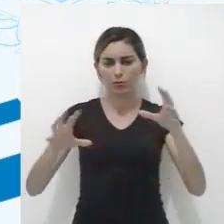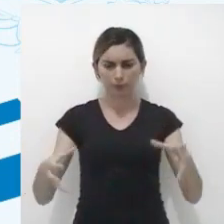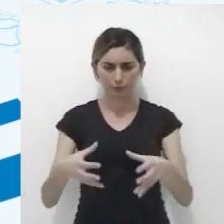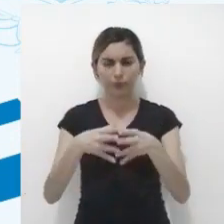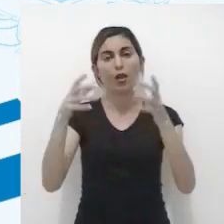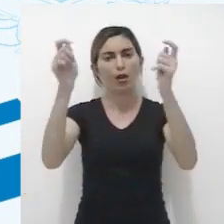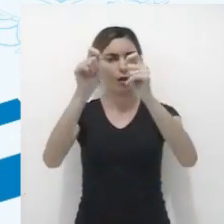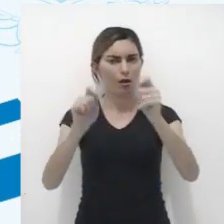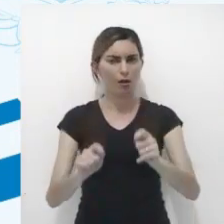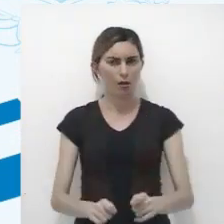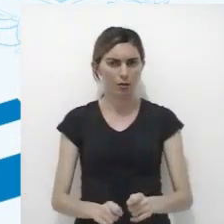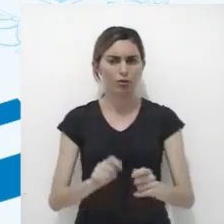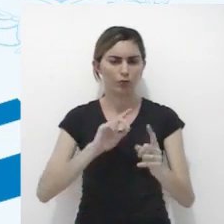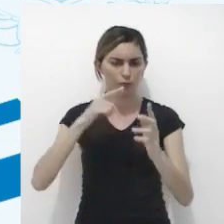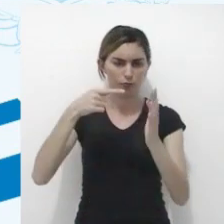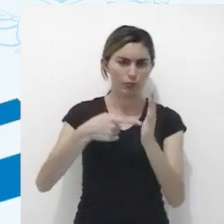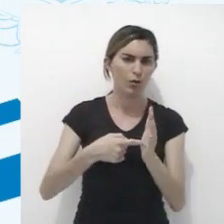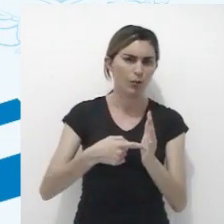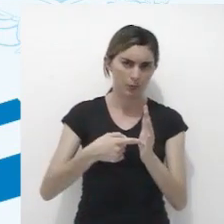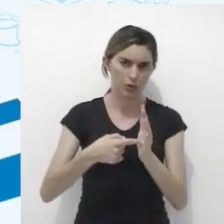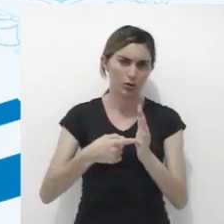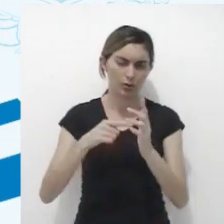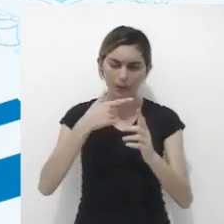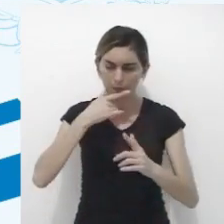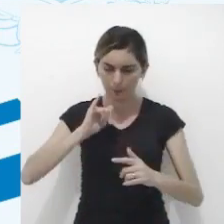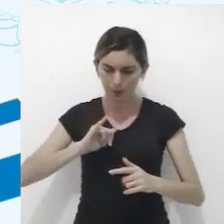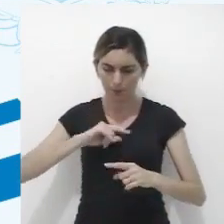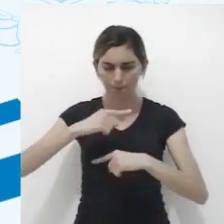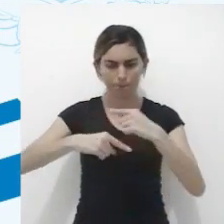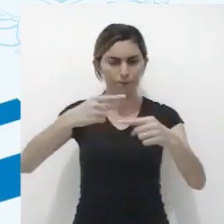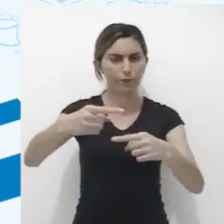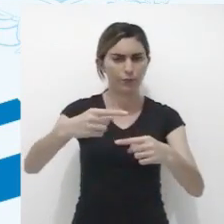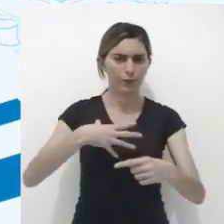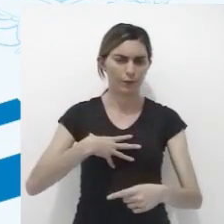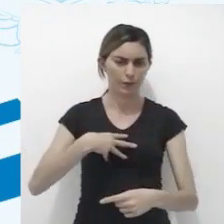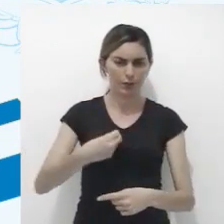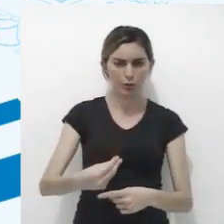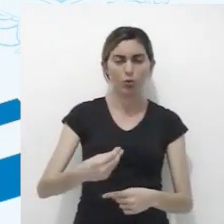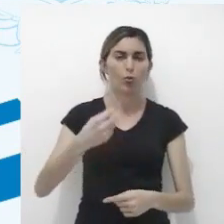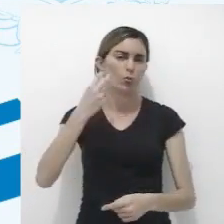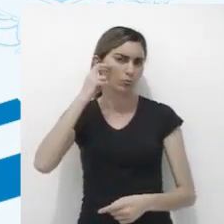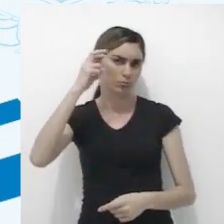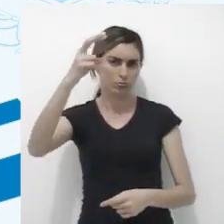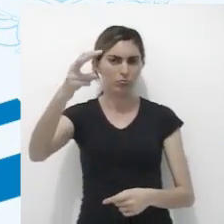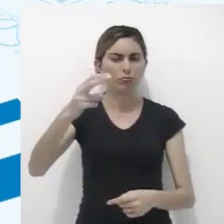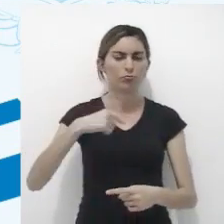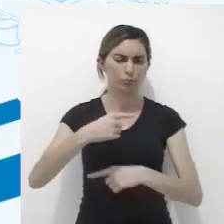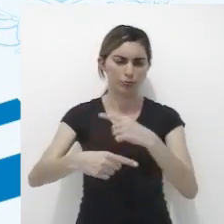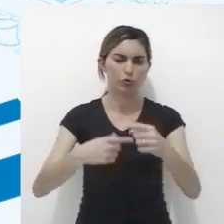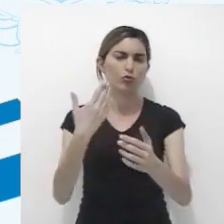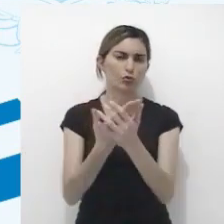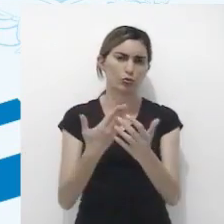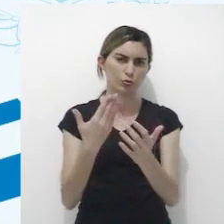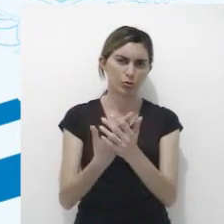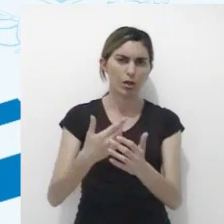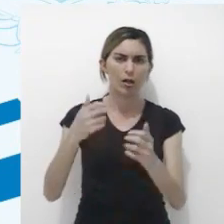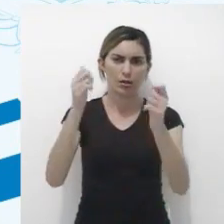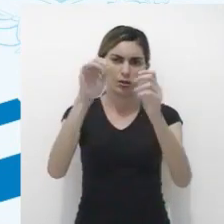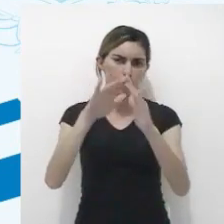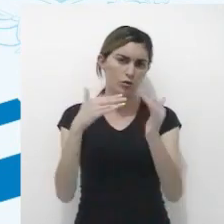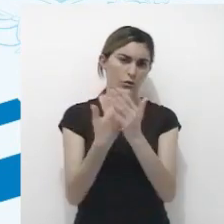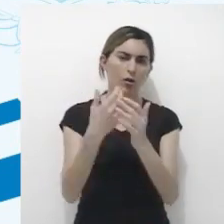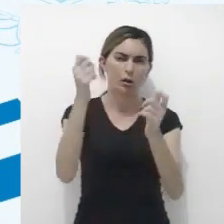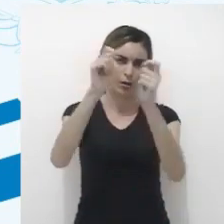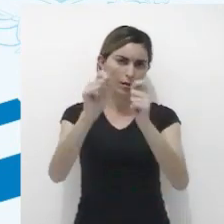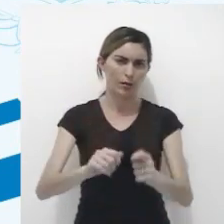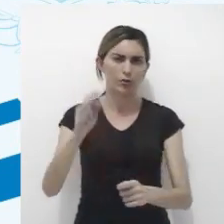que agregam à arte como função ensinada de pai para filho ou como tradição cultural, Samico estudou em escolas